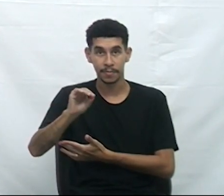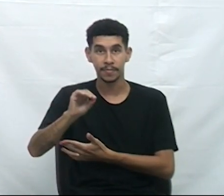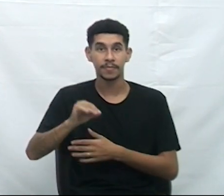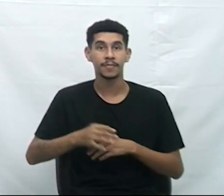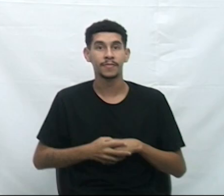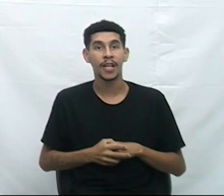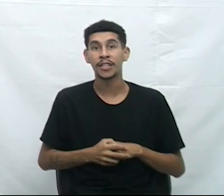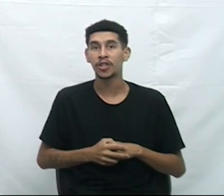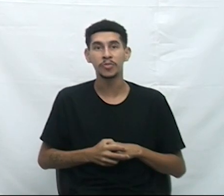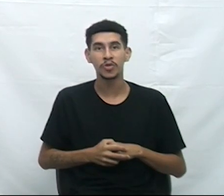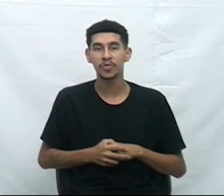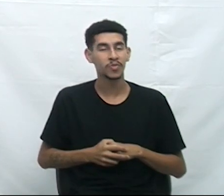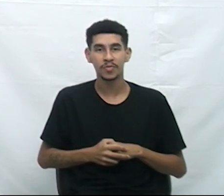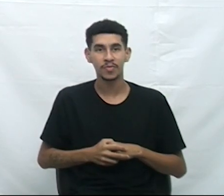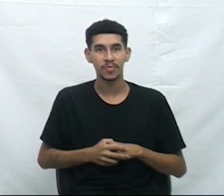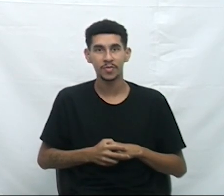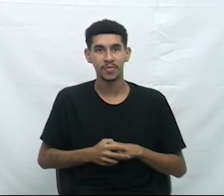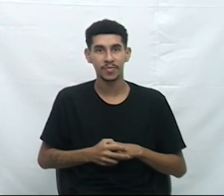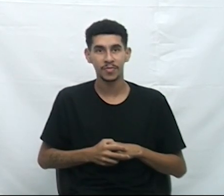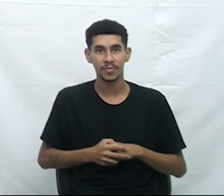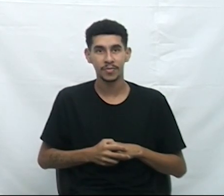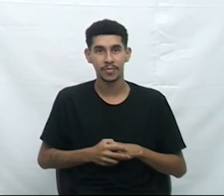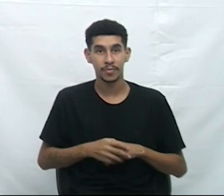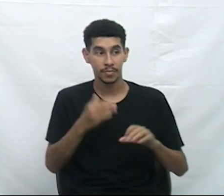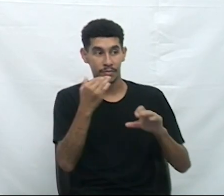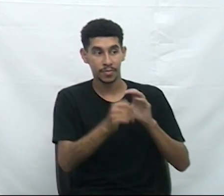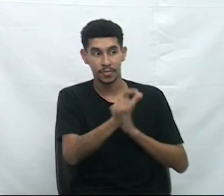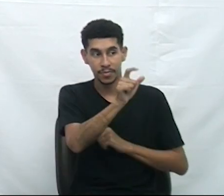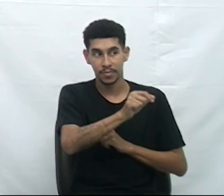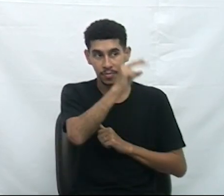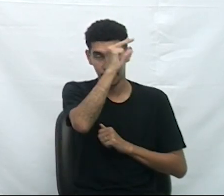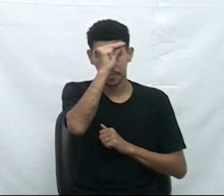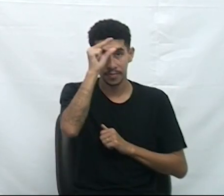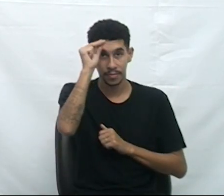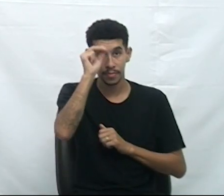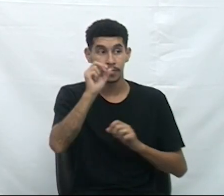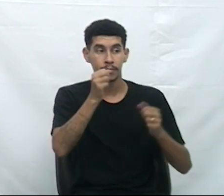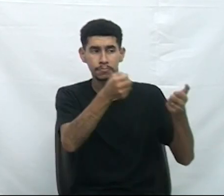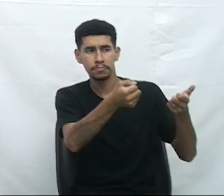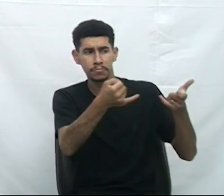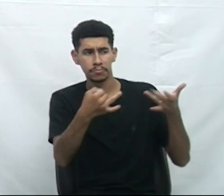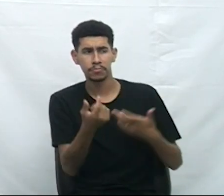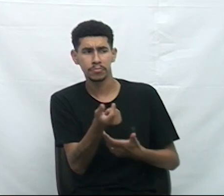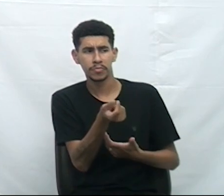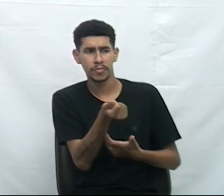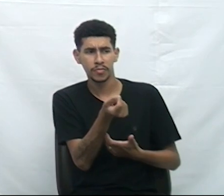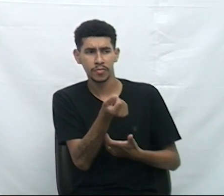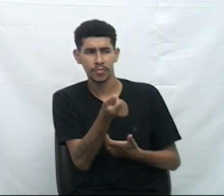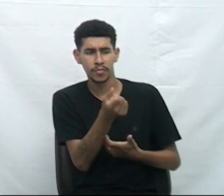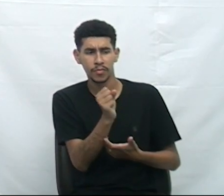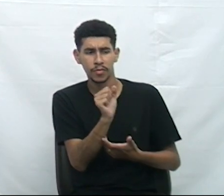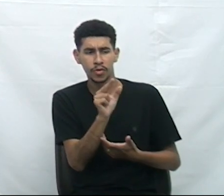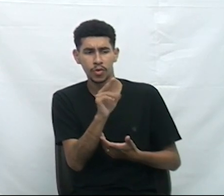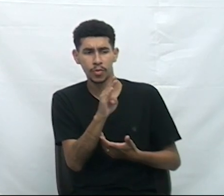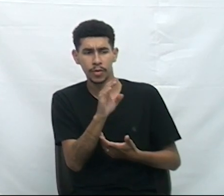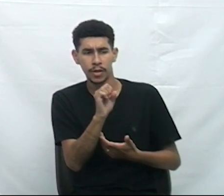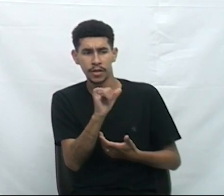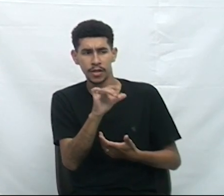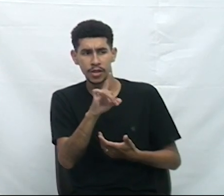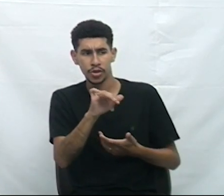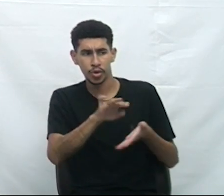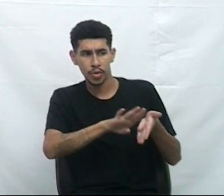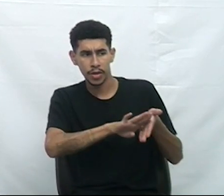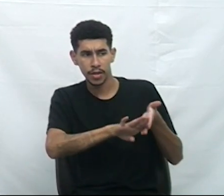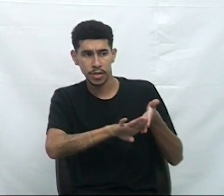Envio o despediente ao chefe do Poder Executivo Municipal para que informe os valores dos subsídios e isenções